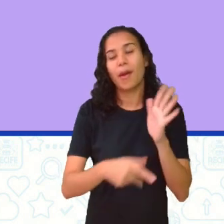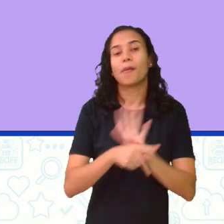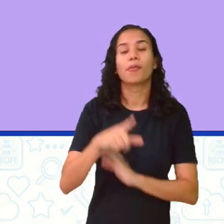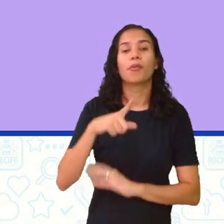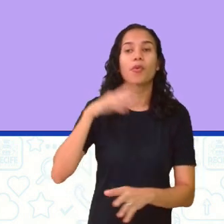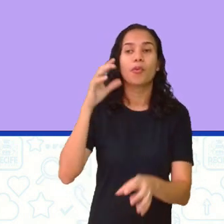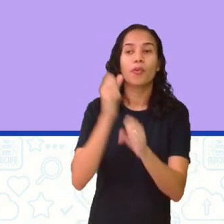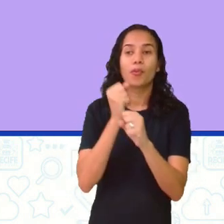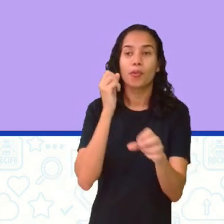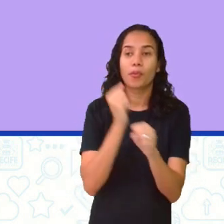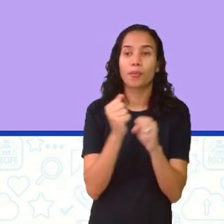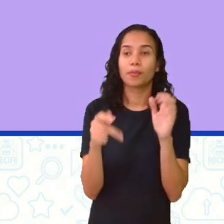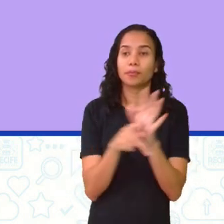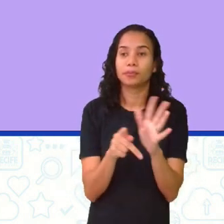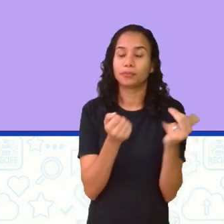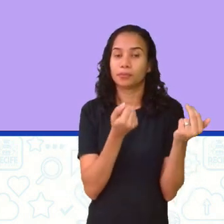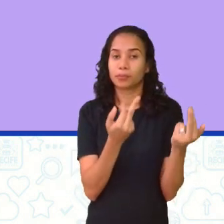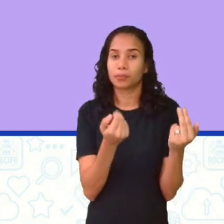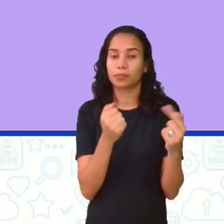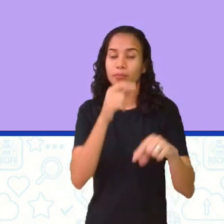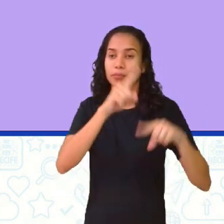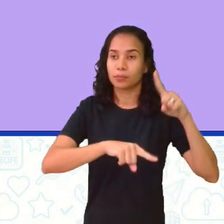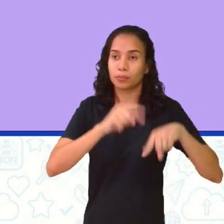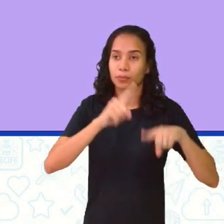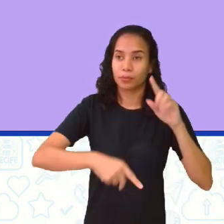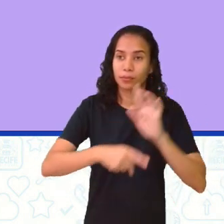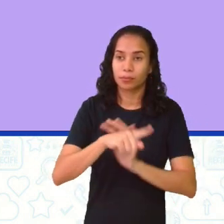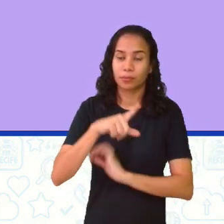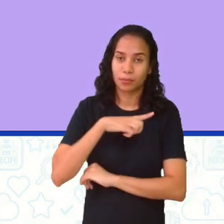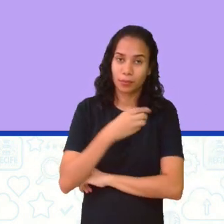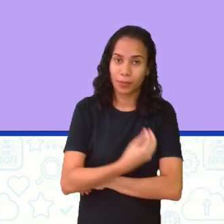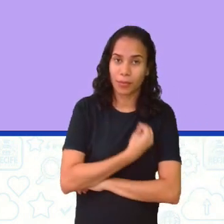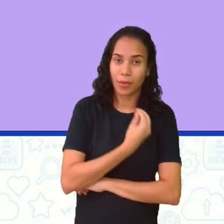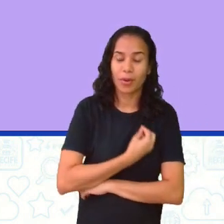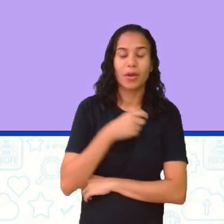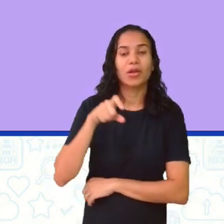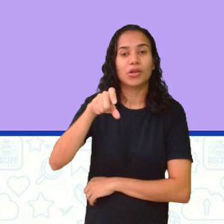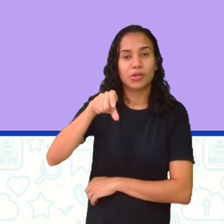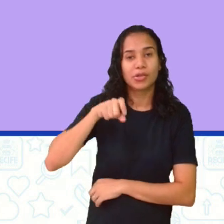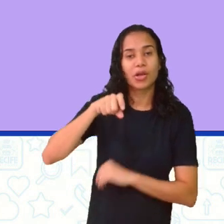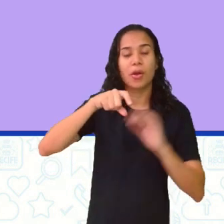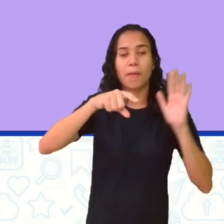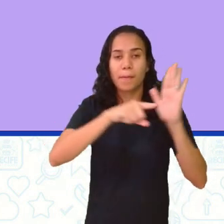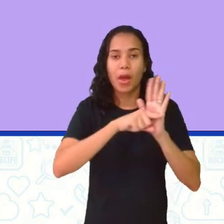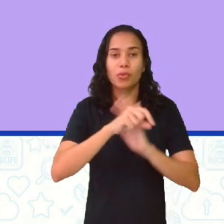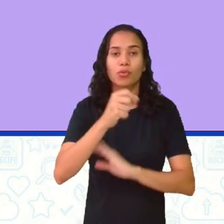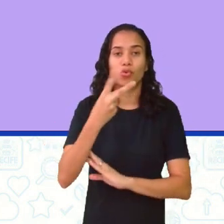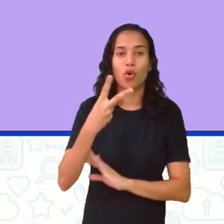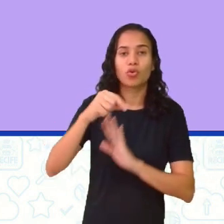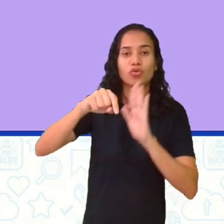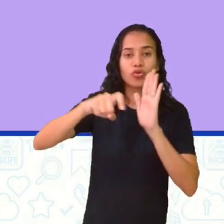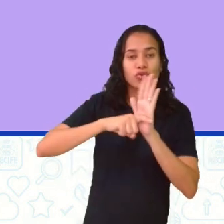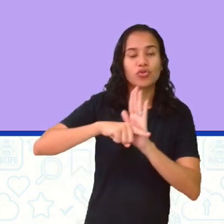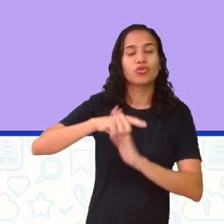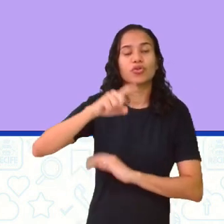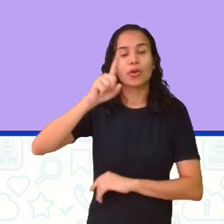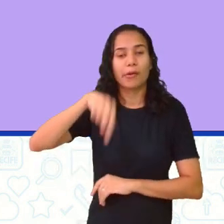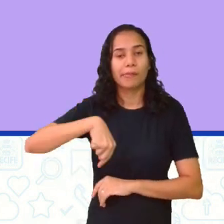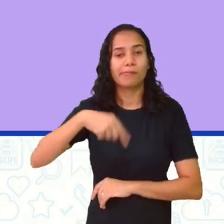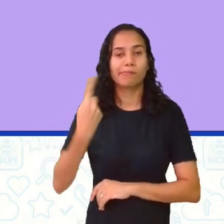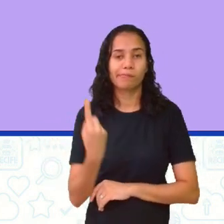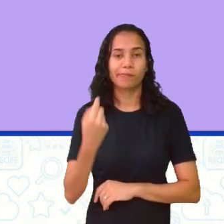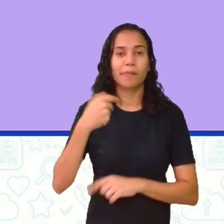eu vou somar os mesmos objetos. Aí, o X. X menos 2X fica menos 1, né?